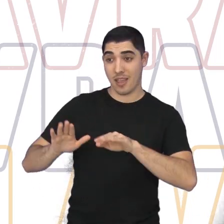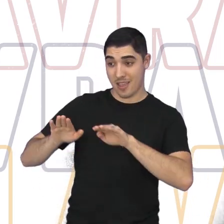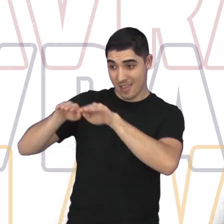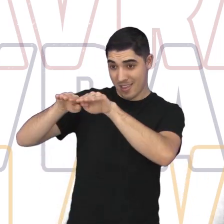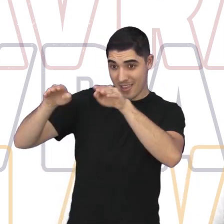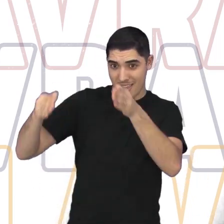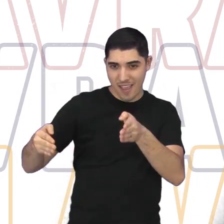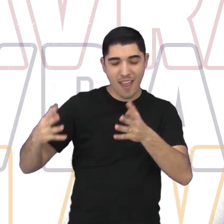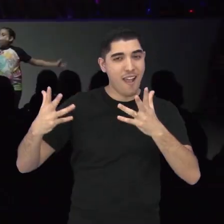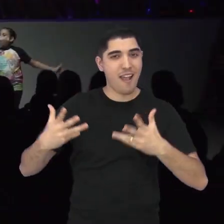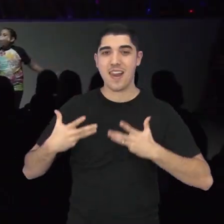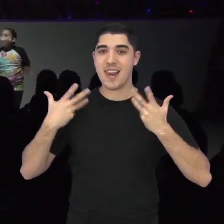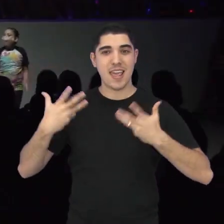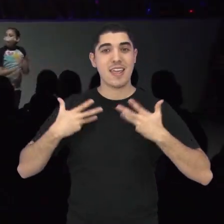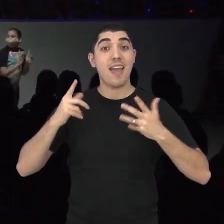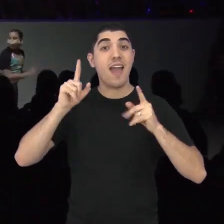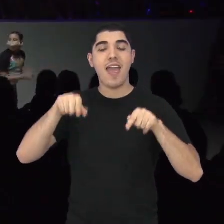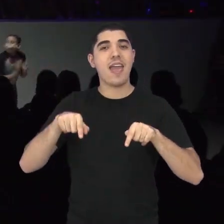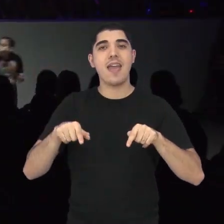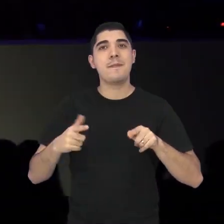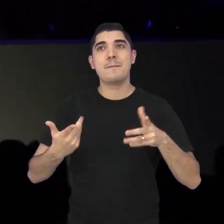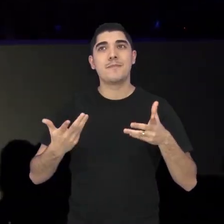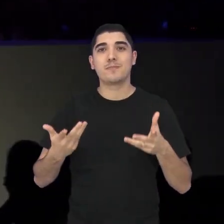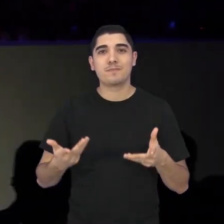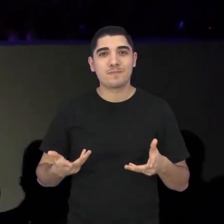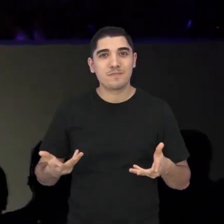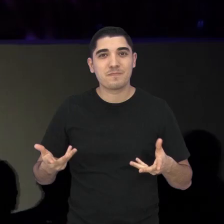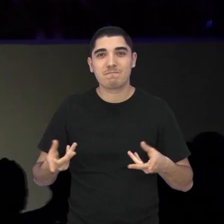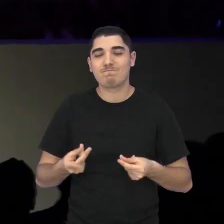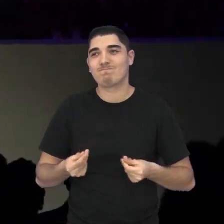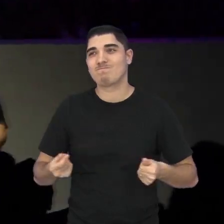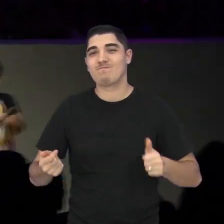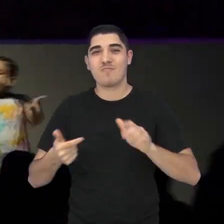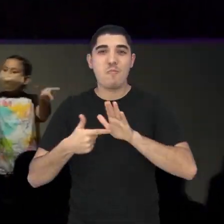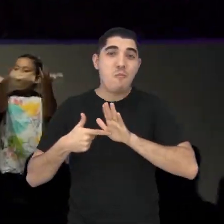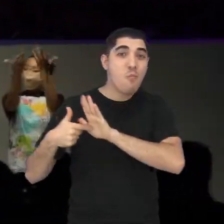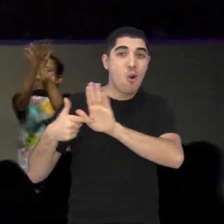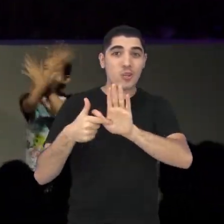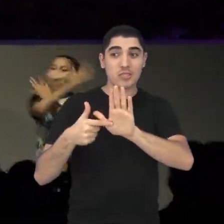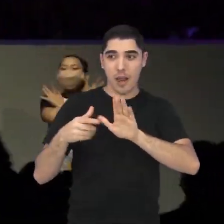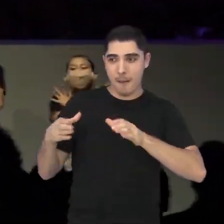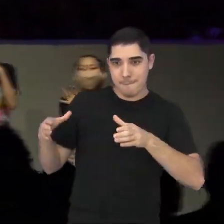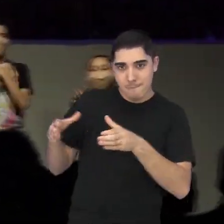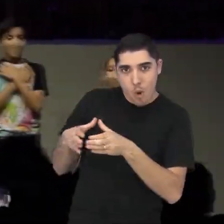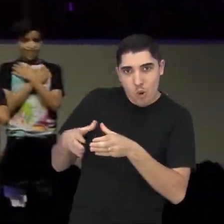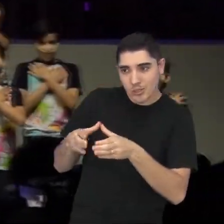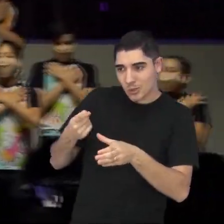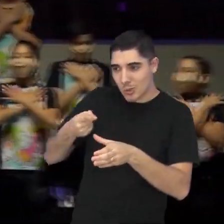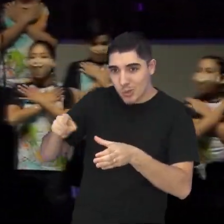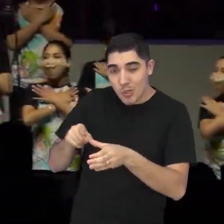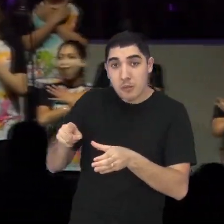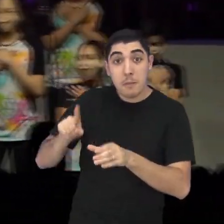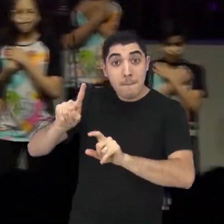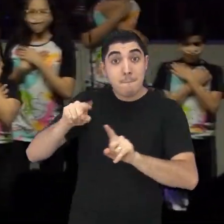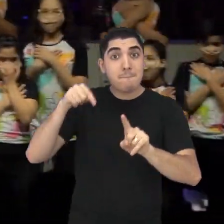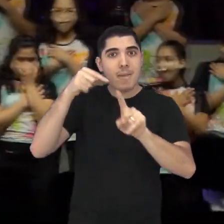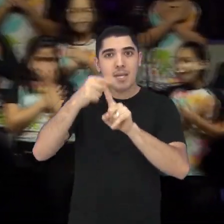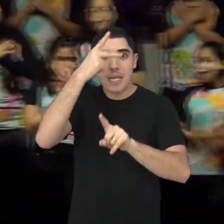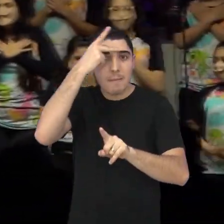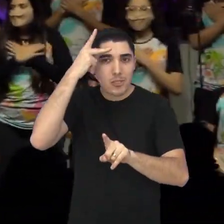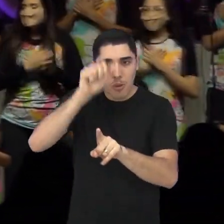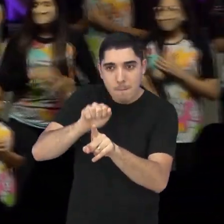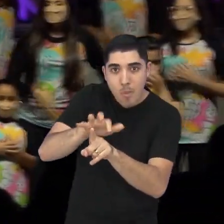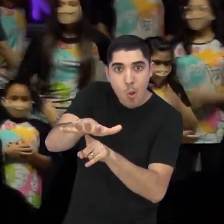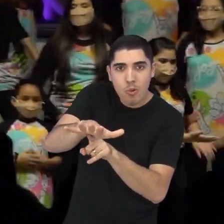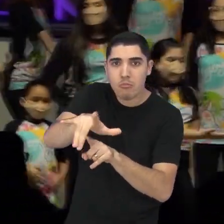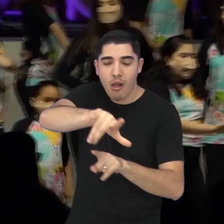tenha esse bom resultado. É alegria no palco, é o resultado que, além de envolver o